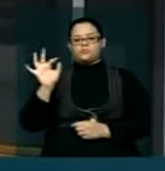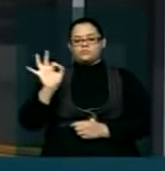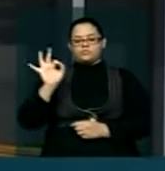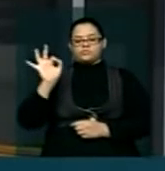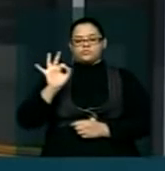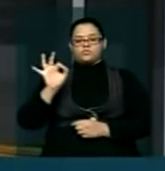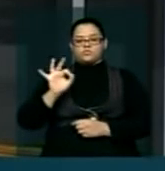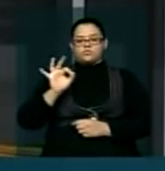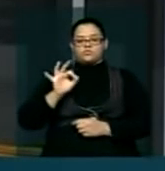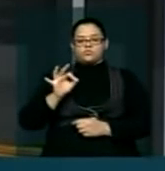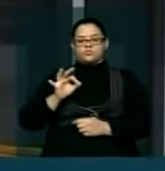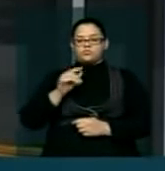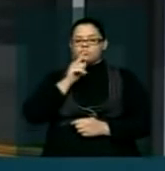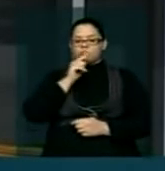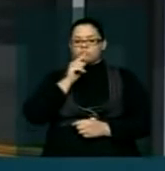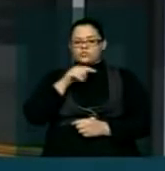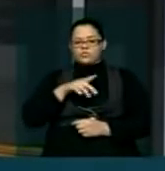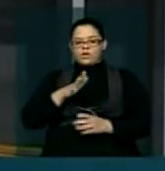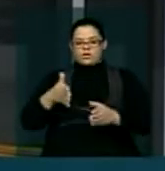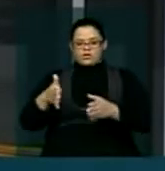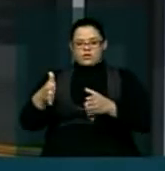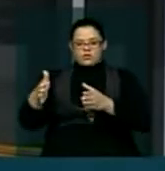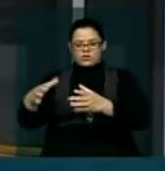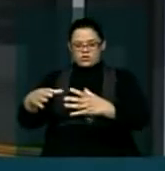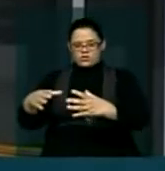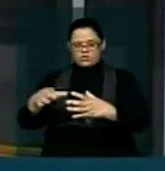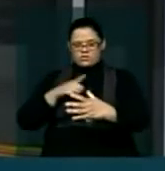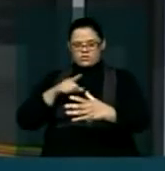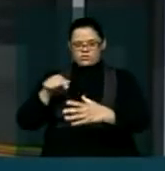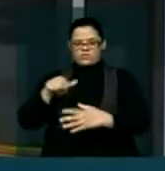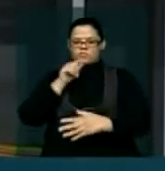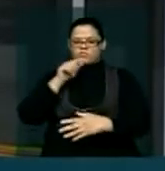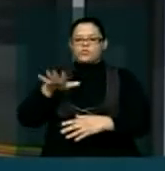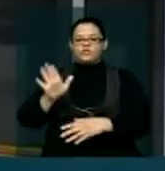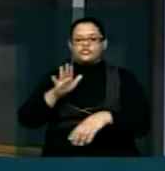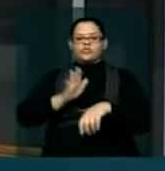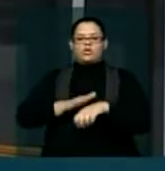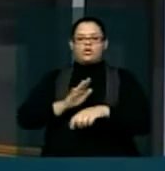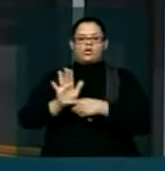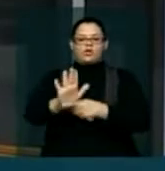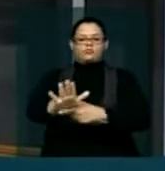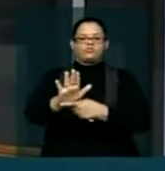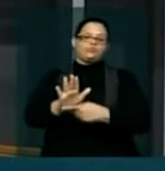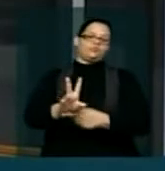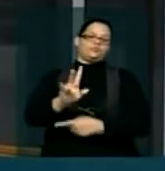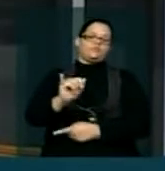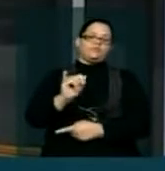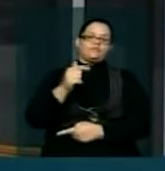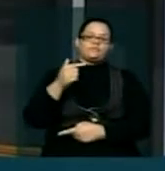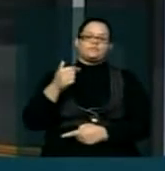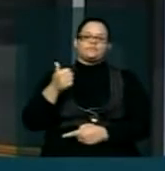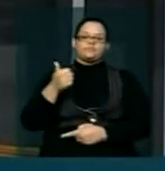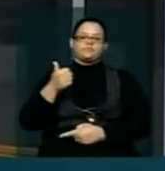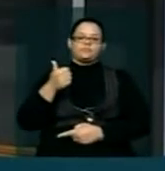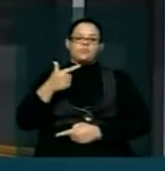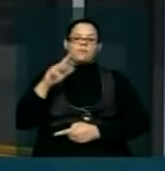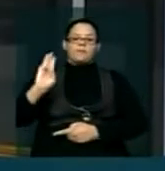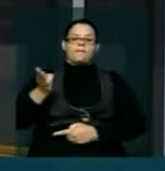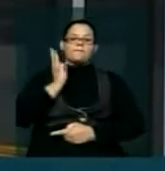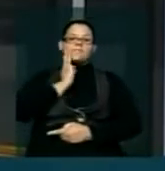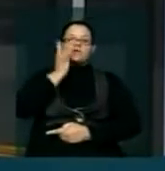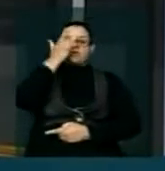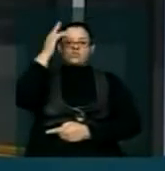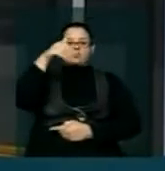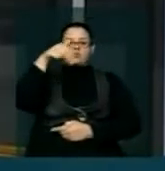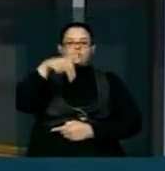da vazão firme do Rio São Francisco, são suficientes para o atendimento de 12 milhões de nordestinos setentrionais. Nós vencemos também